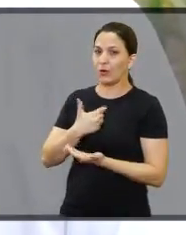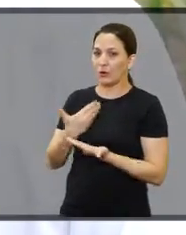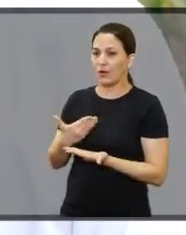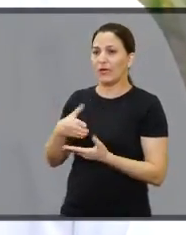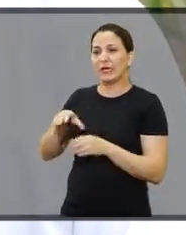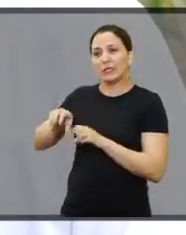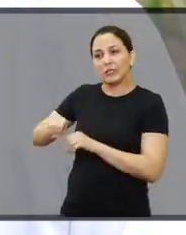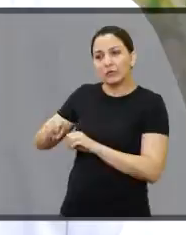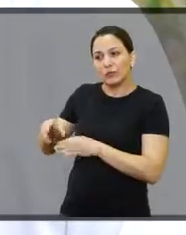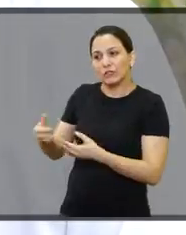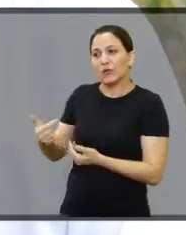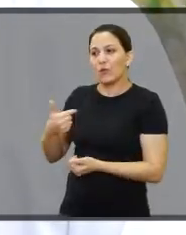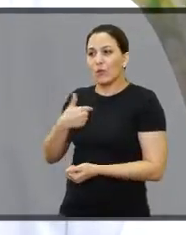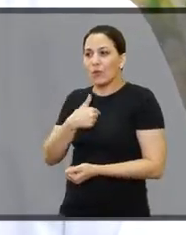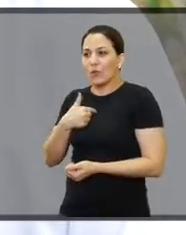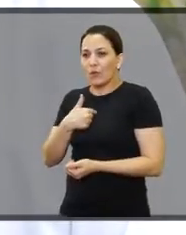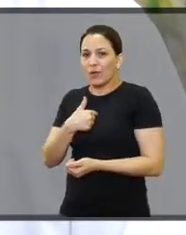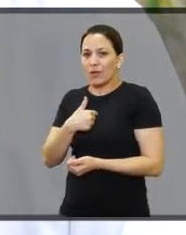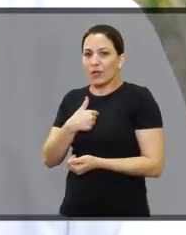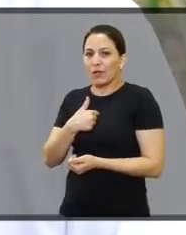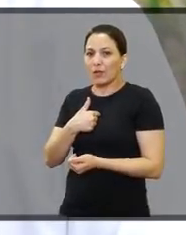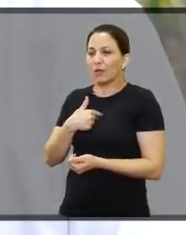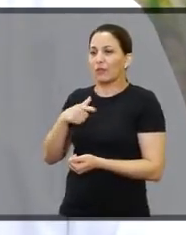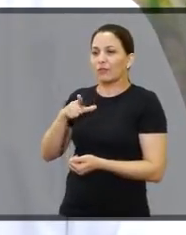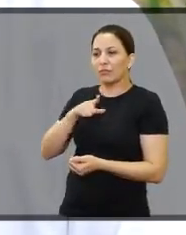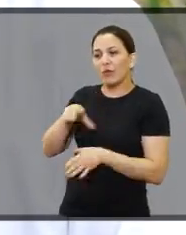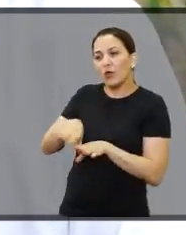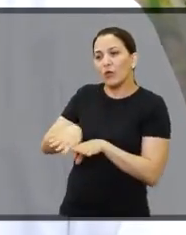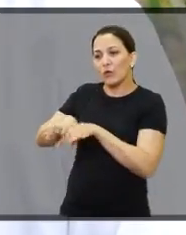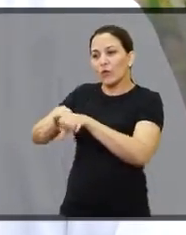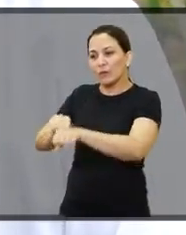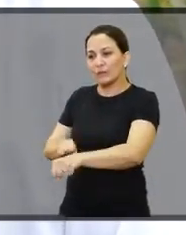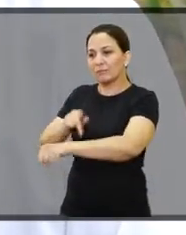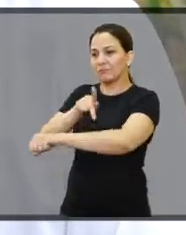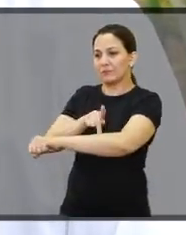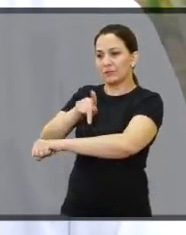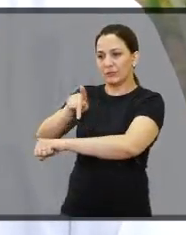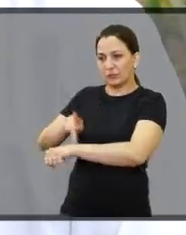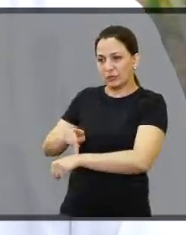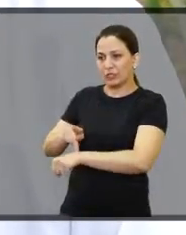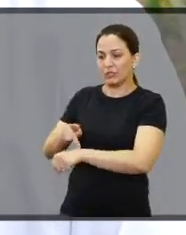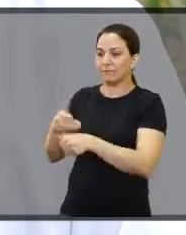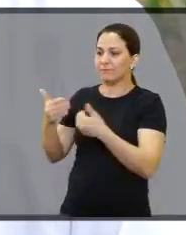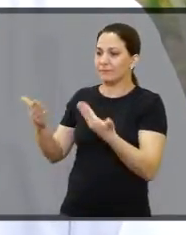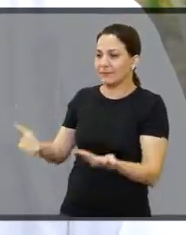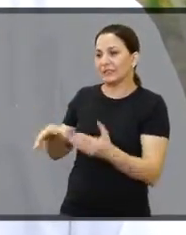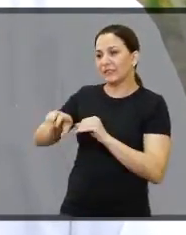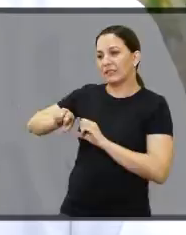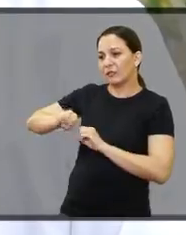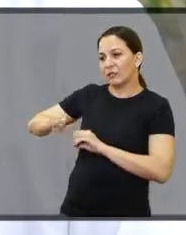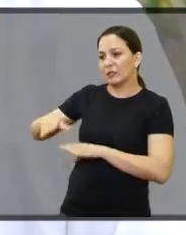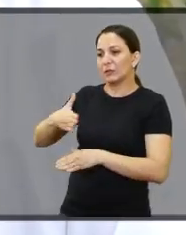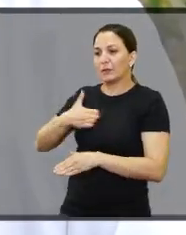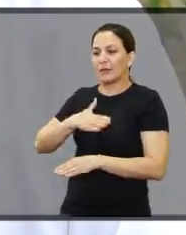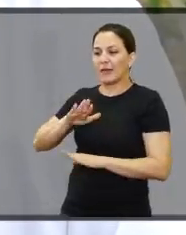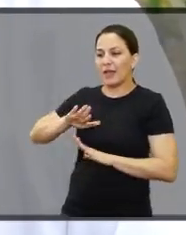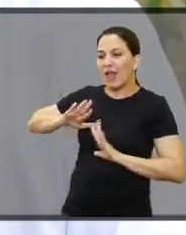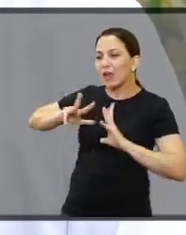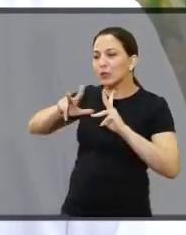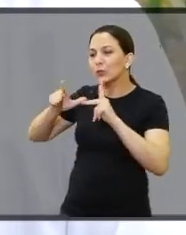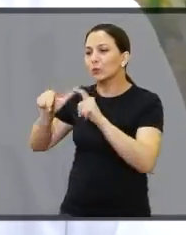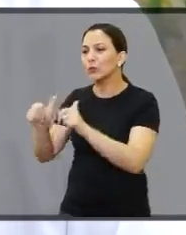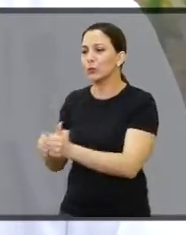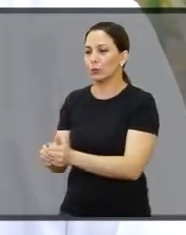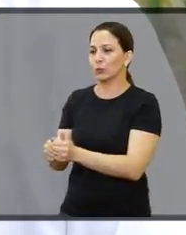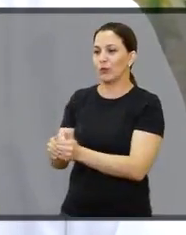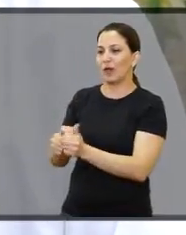Eu, na minha parte de educação, meu curso que eu tenho é pedagogia. Então,